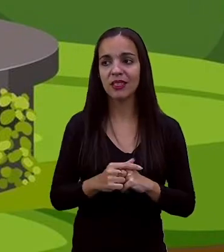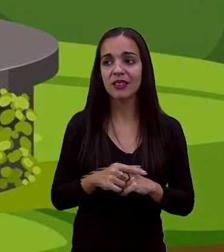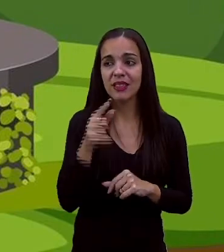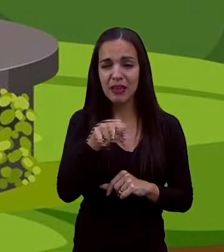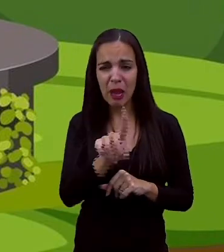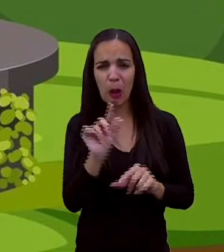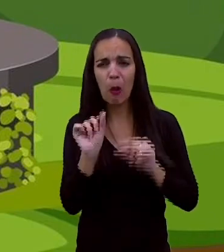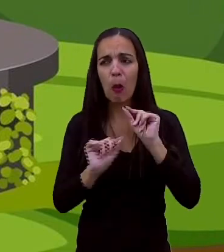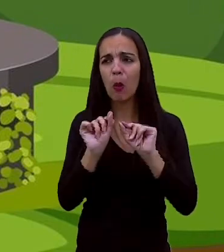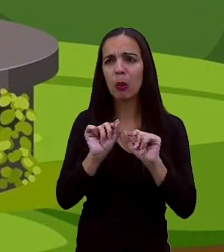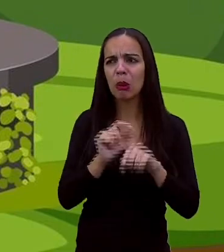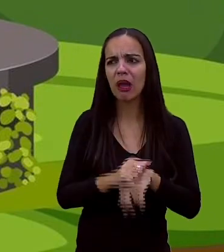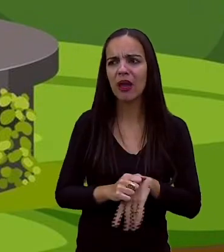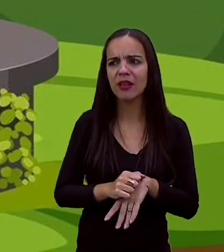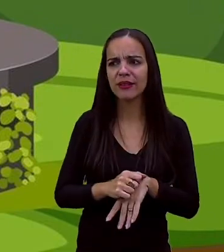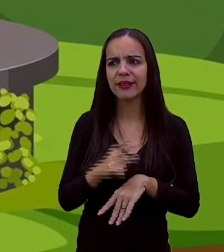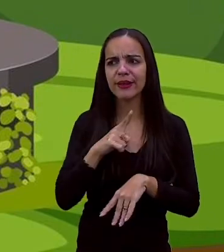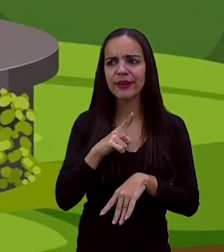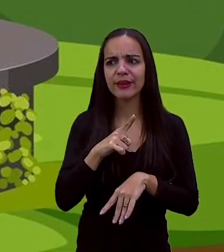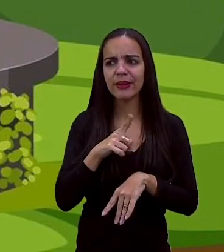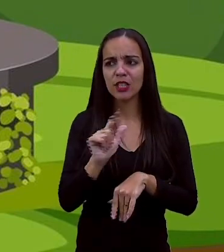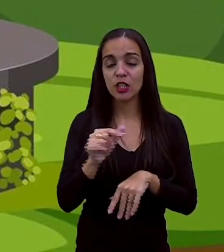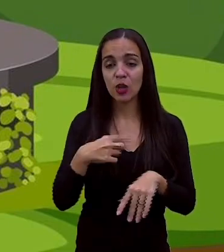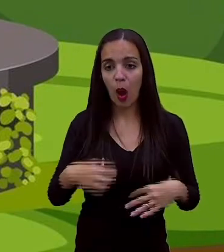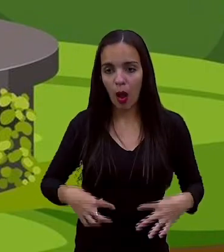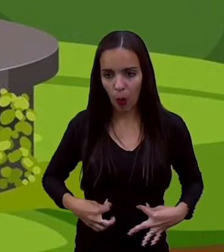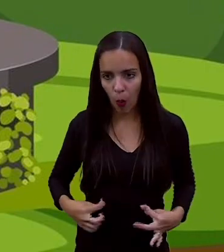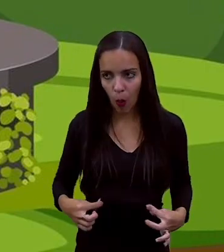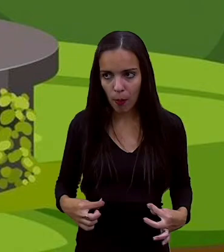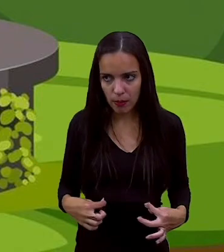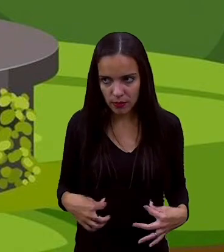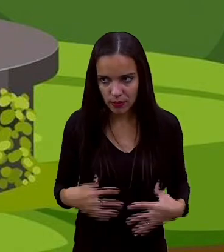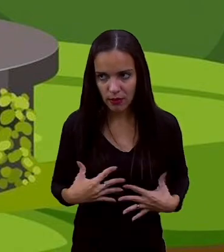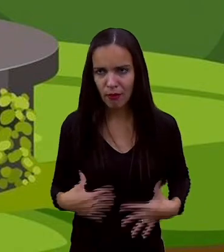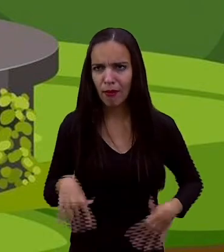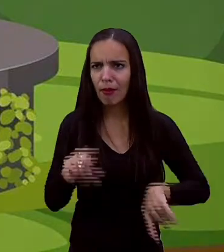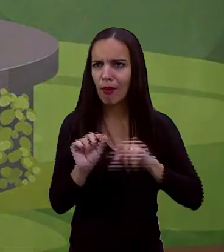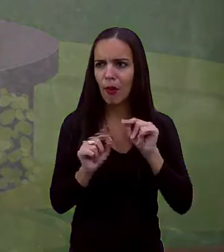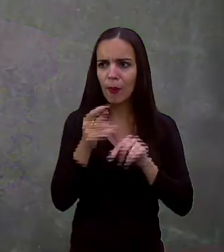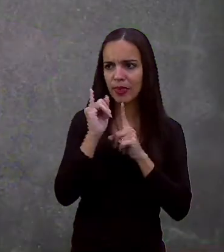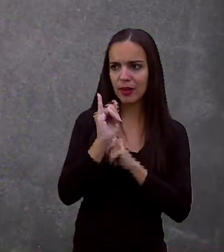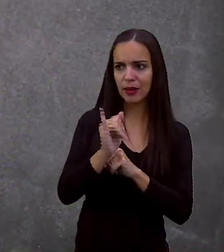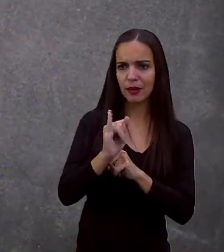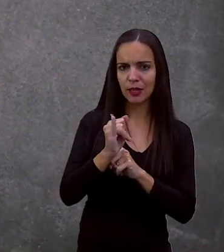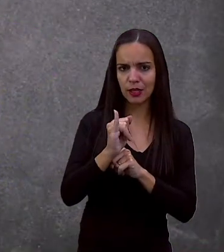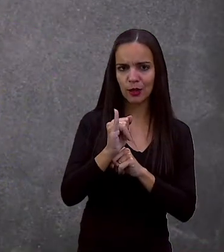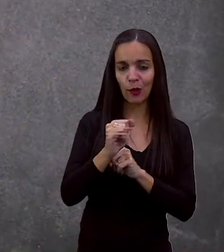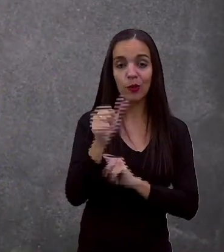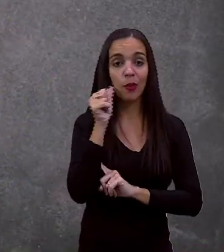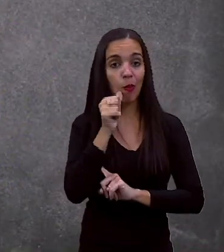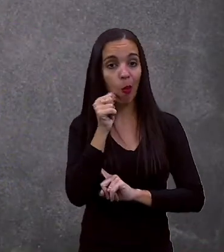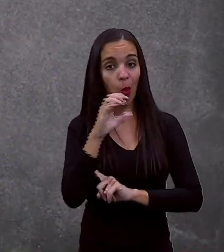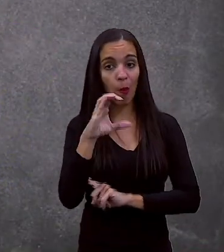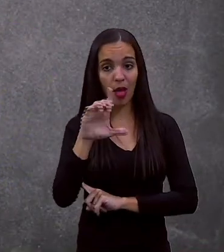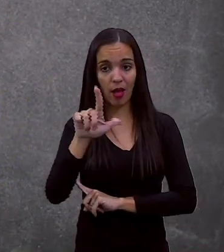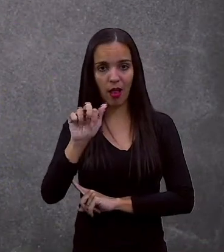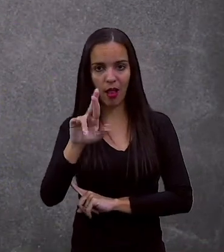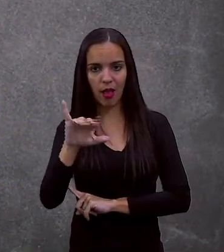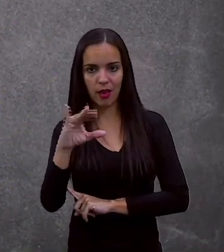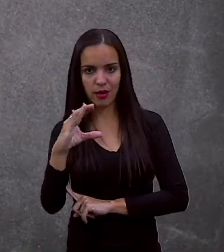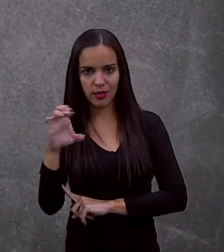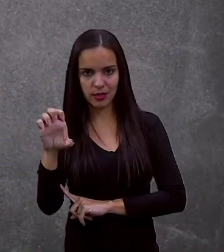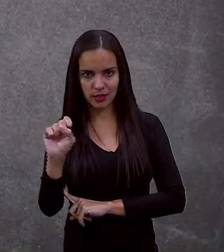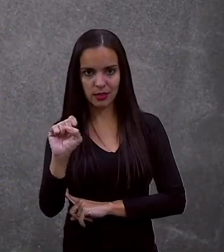Ele. Ele se tornara homem. Então gente. Esse conto é da Clarice Lispector. E o que a gente